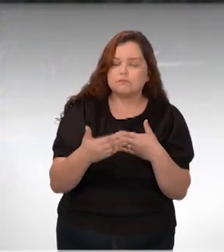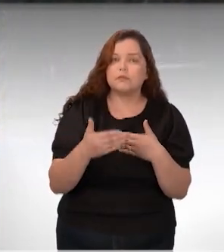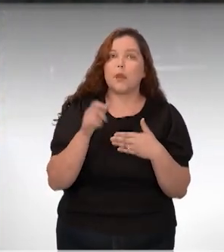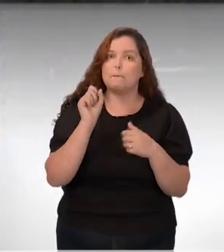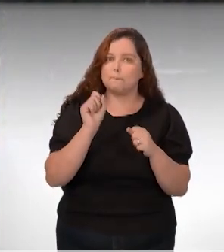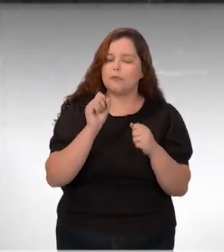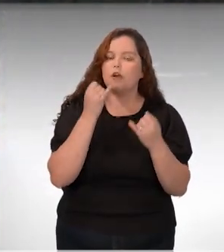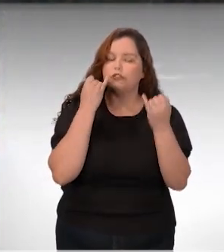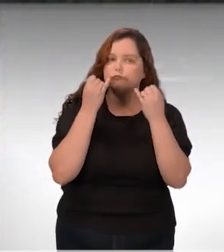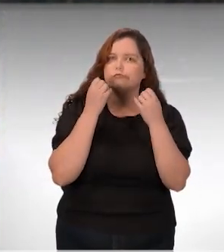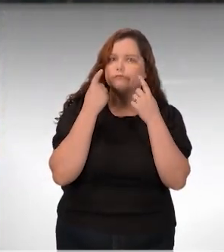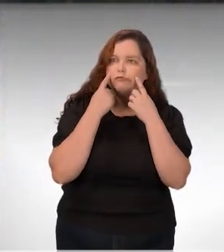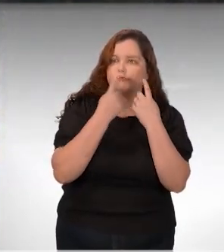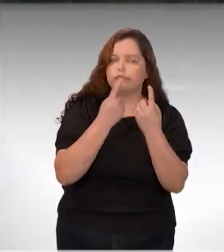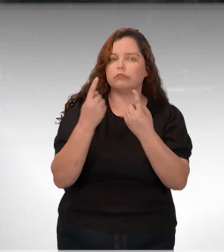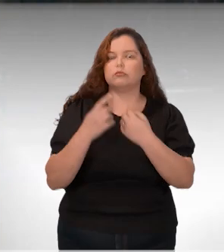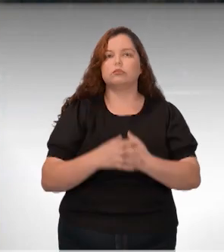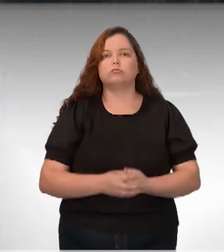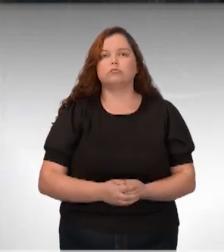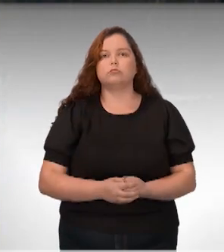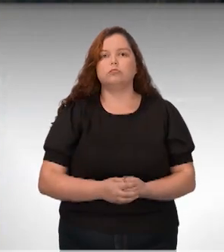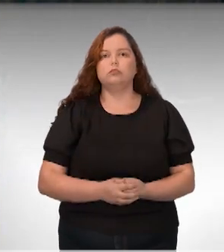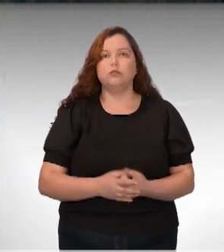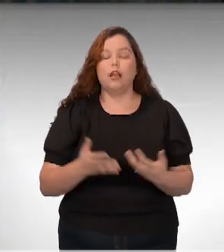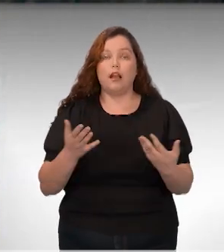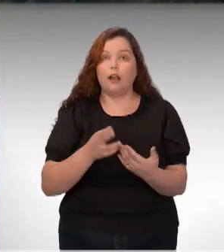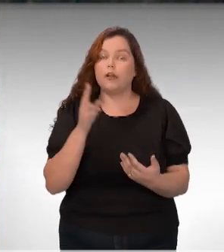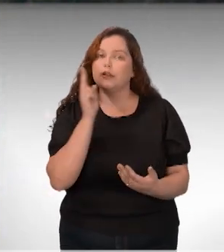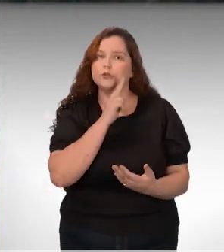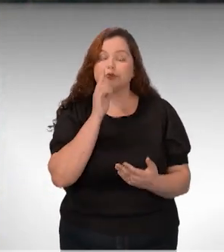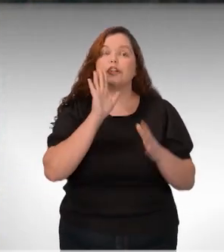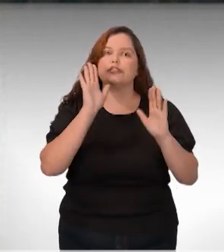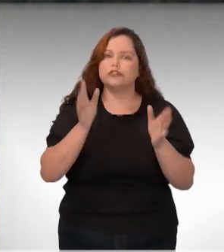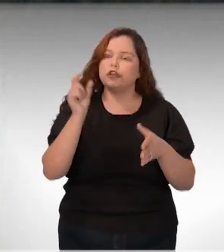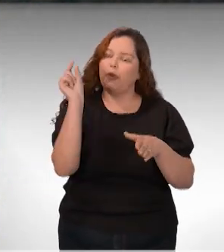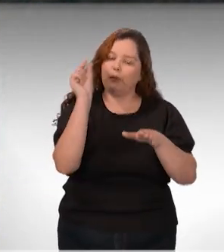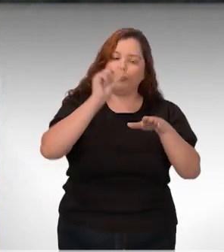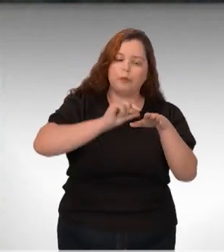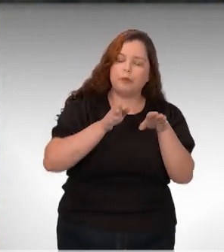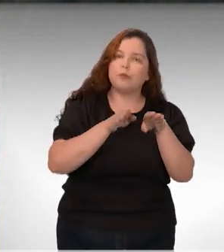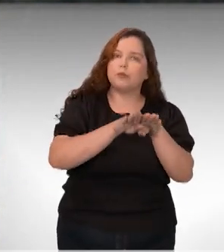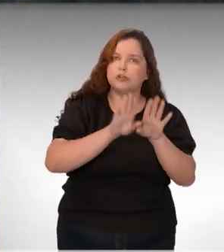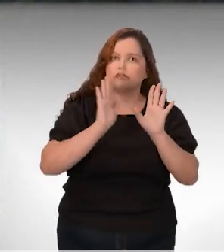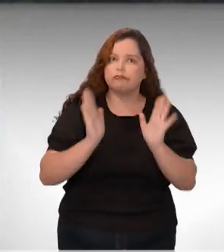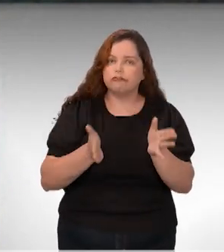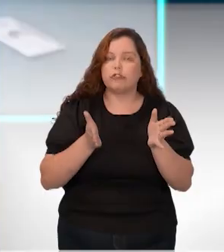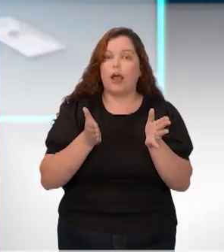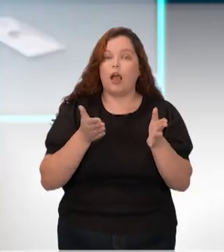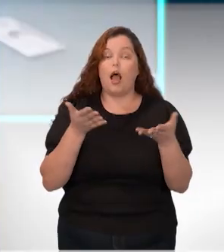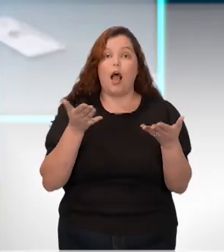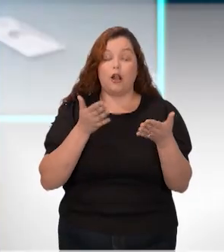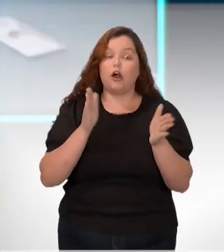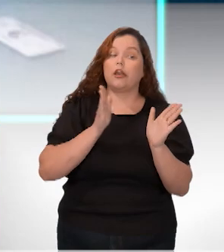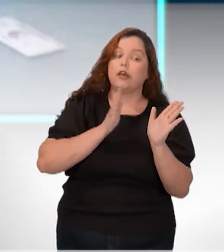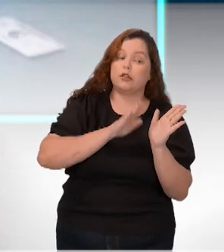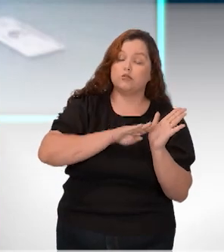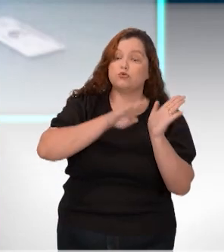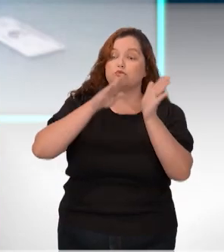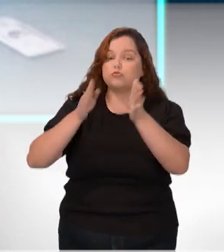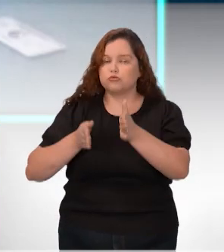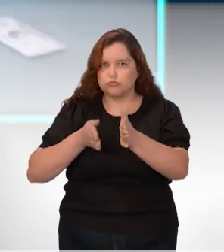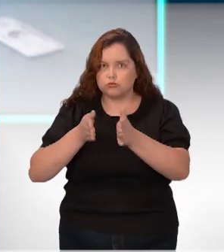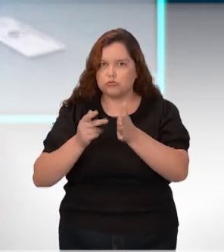poderão ser vistos. Essa área emergencial já foi inteira semeada e nós já partimos para a segunda etapa do